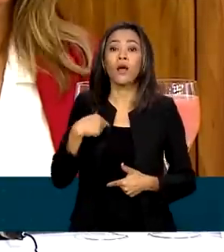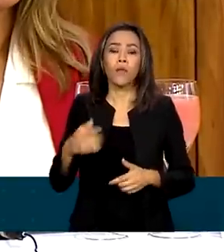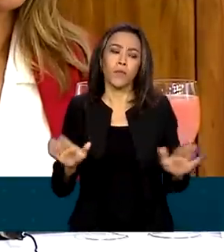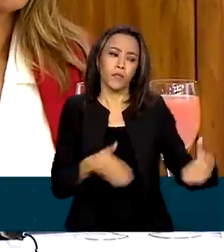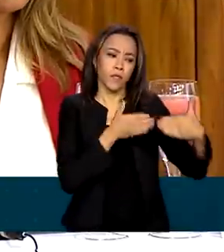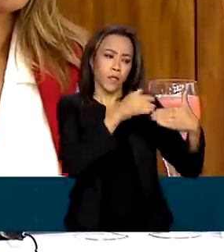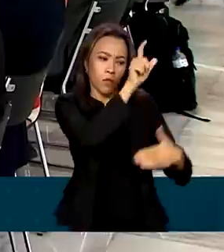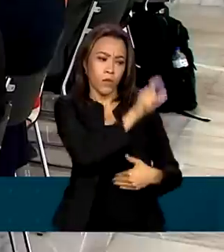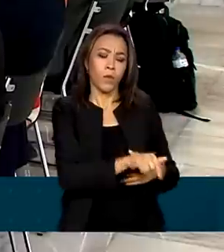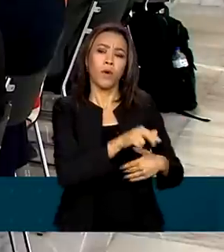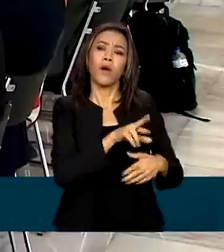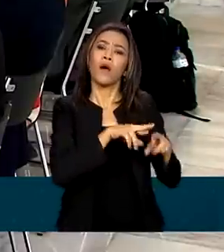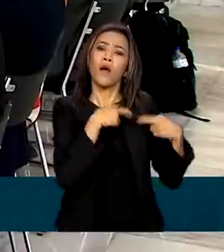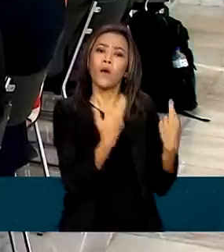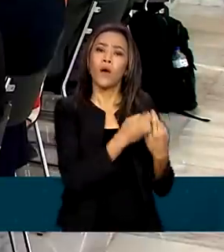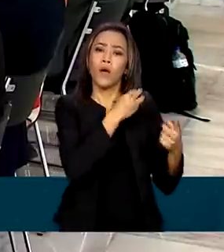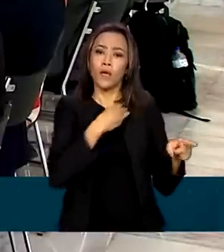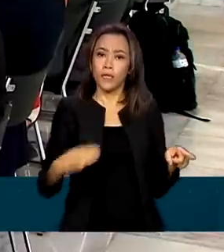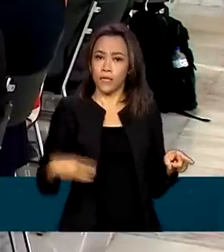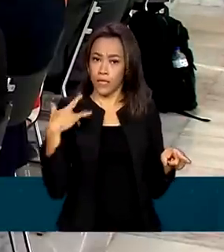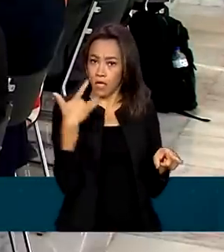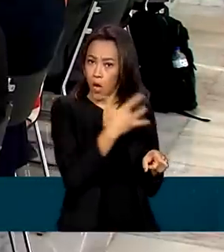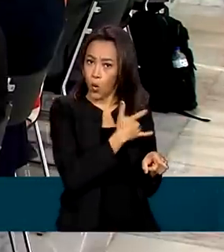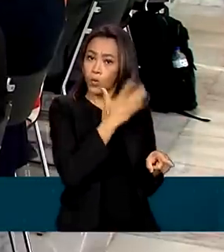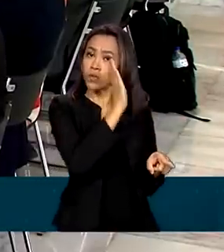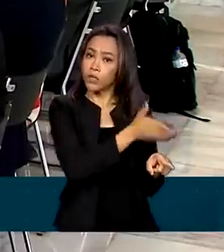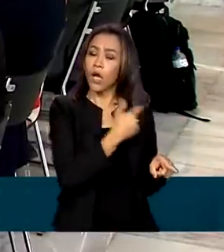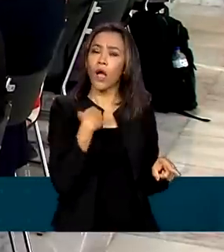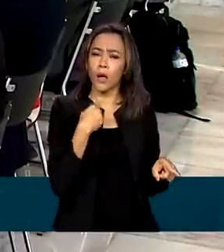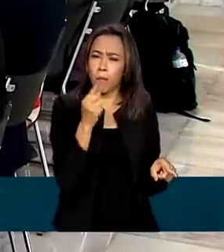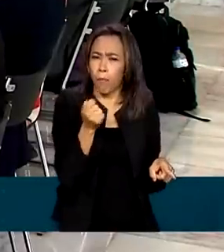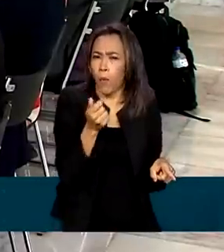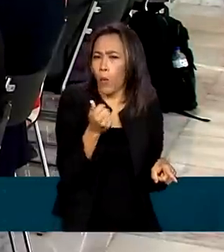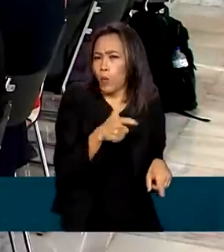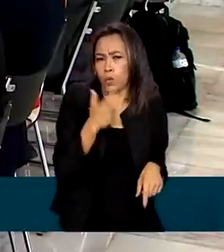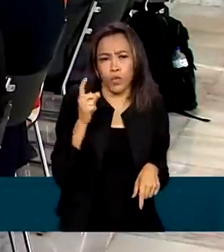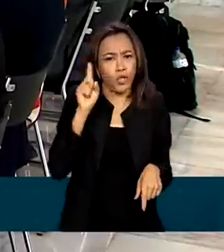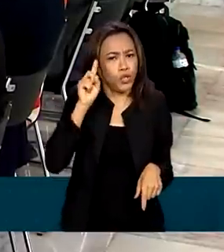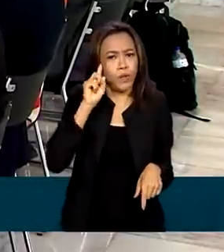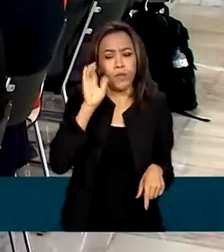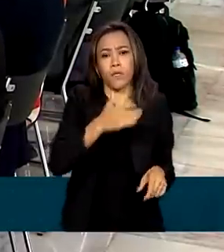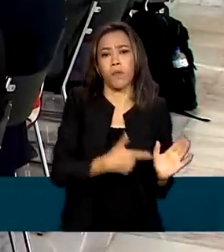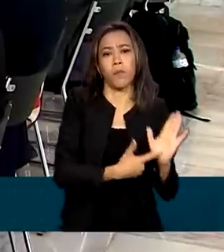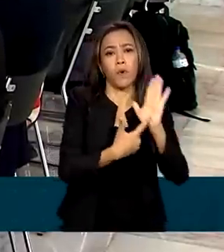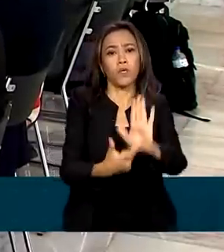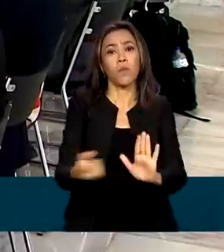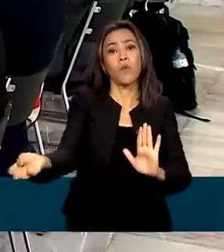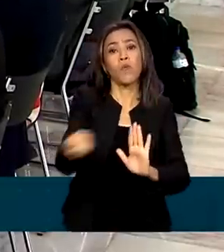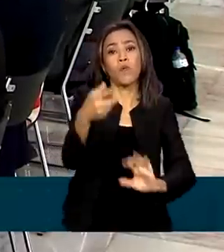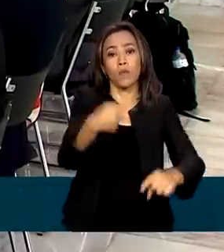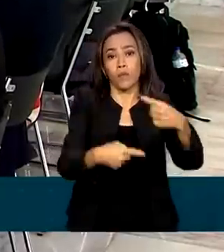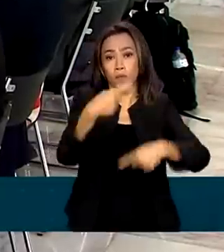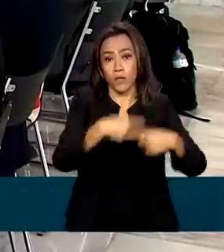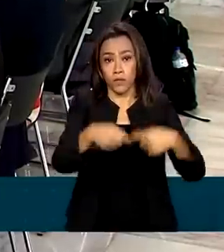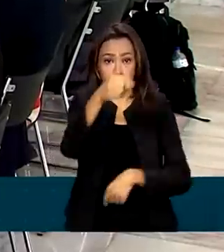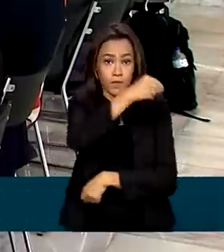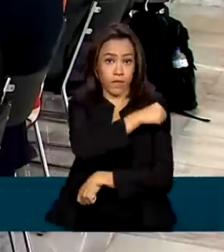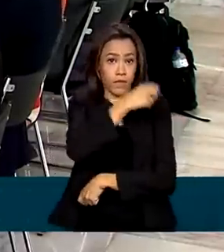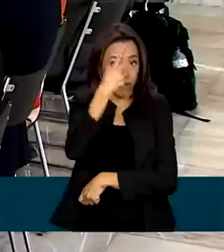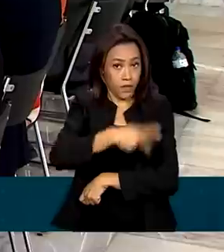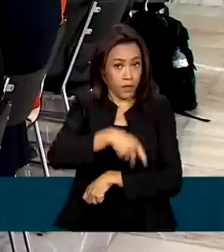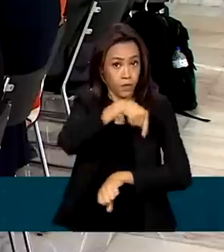ministra da Saúde porque nós já podemos apresentar em poucos dias uma nova política de vacinação nesse país.